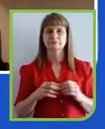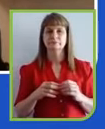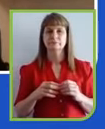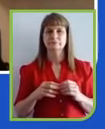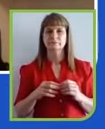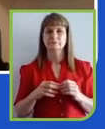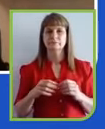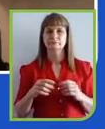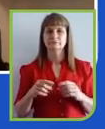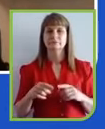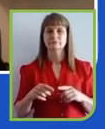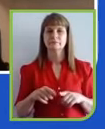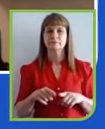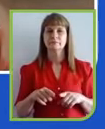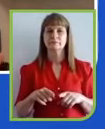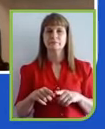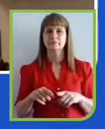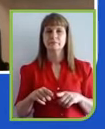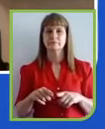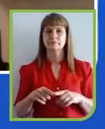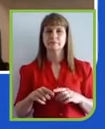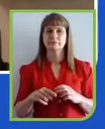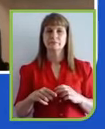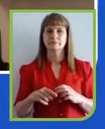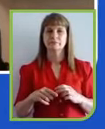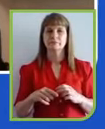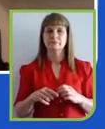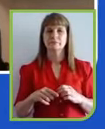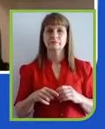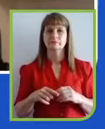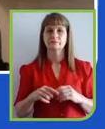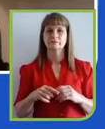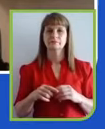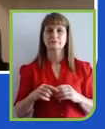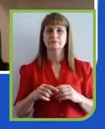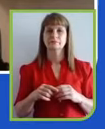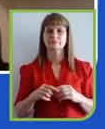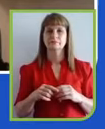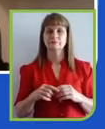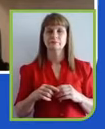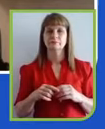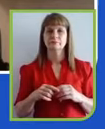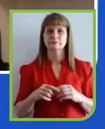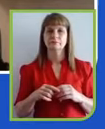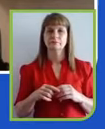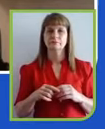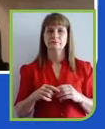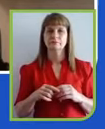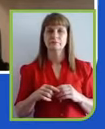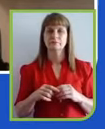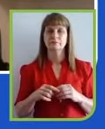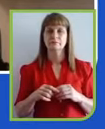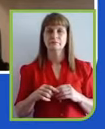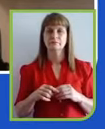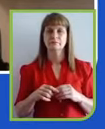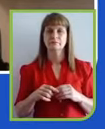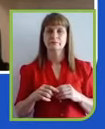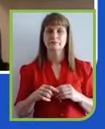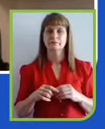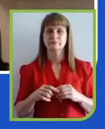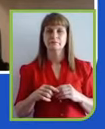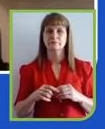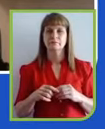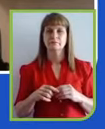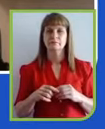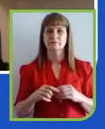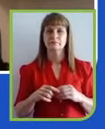colaboradores que estavam na rua trabalhando enquanto nós estávamos fazendo home office. Então, eu acredito que esse processo